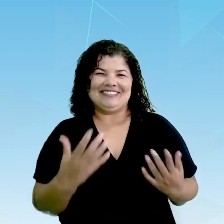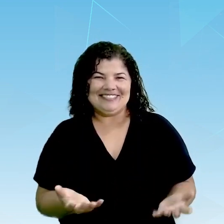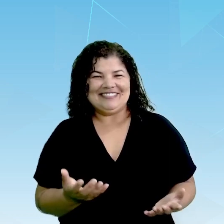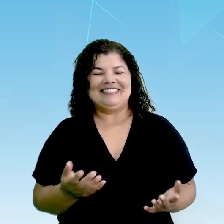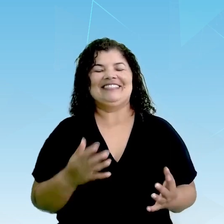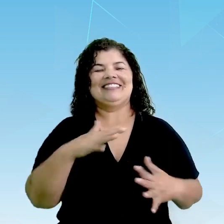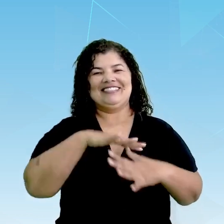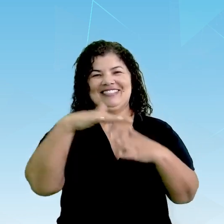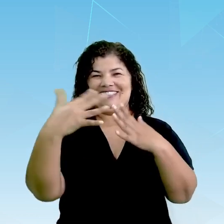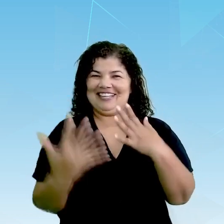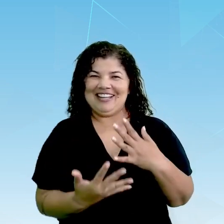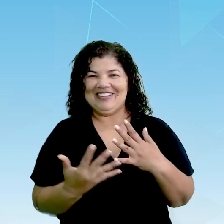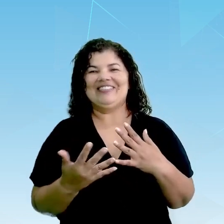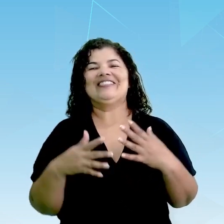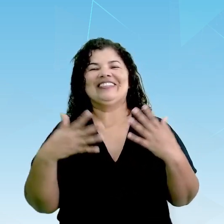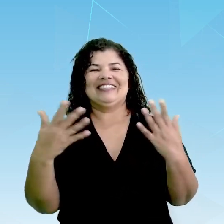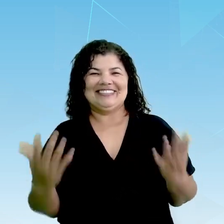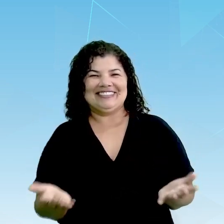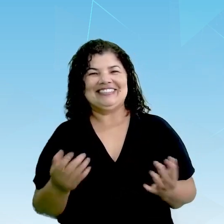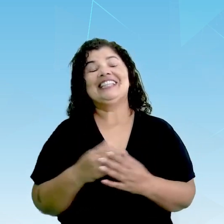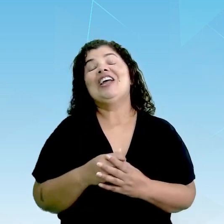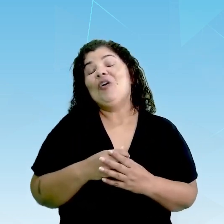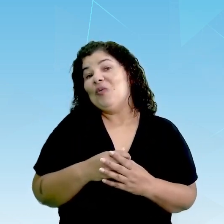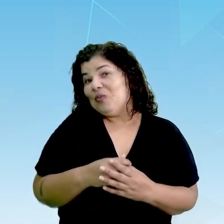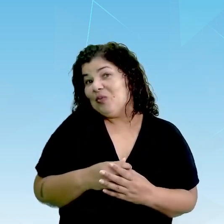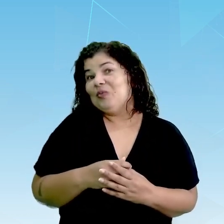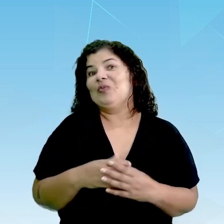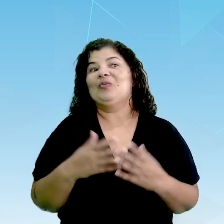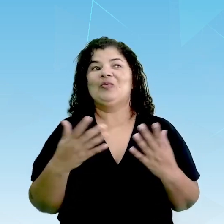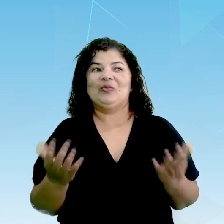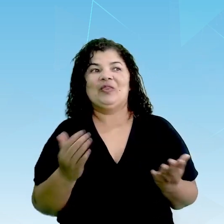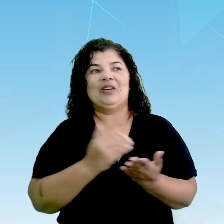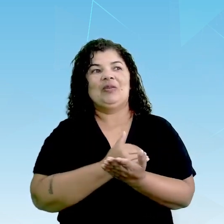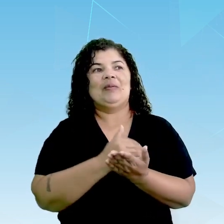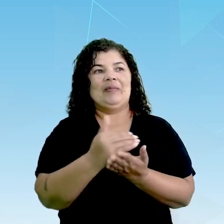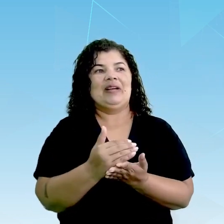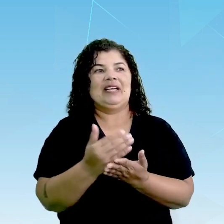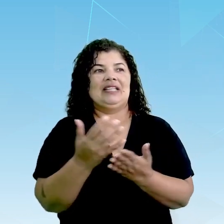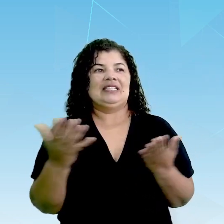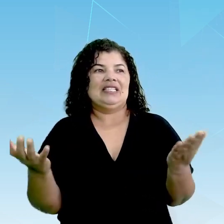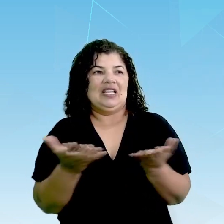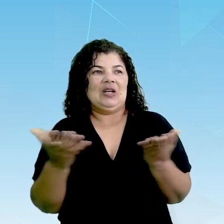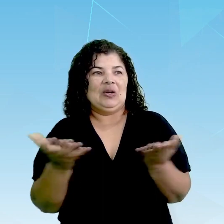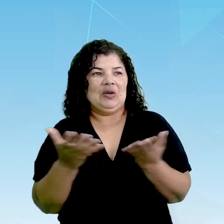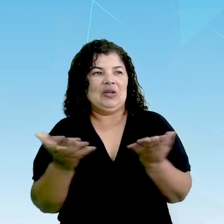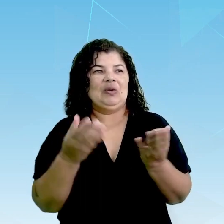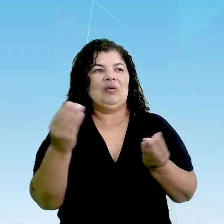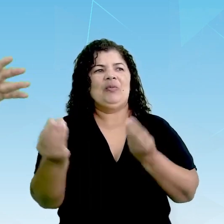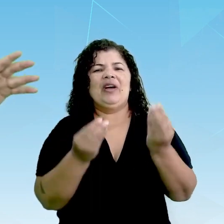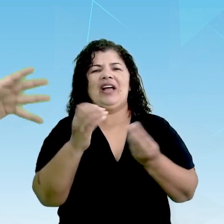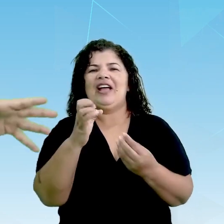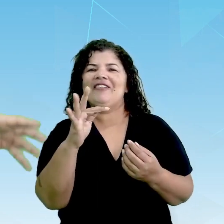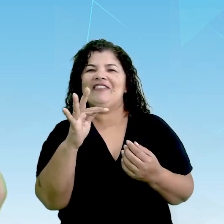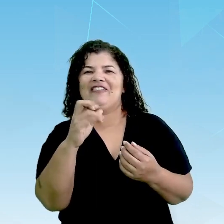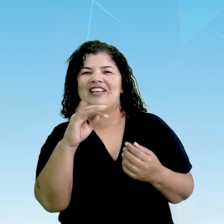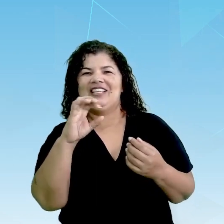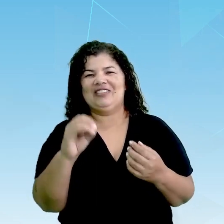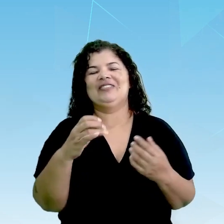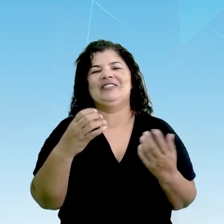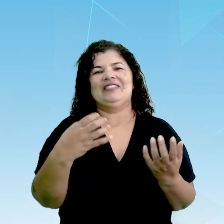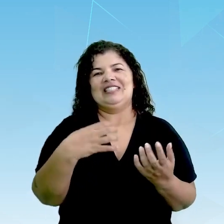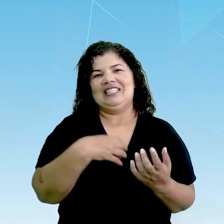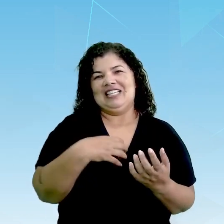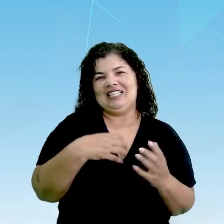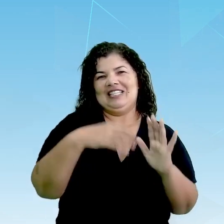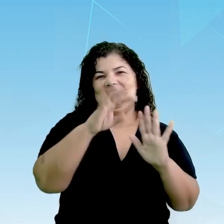brasileira de sinais. Então é isso aí. Vamos dar início agora, vamos trabalhar um pouco sobre a questão do texto e